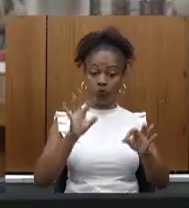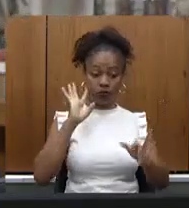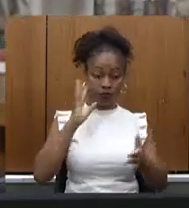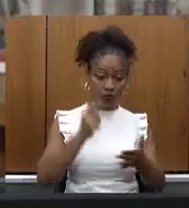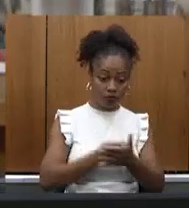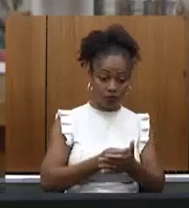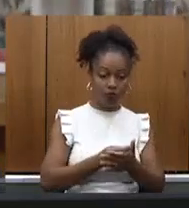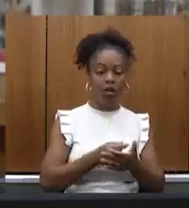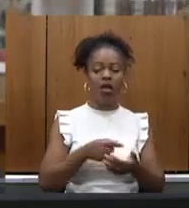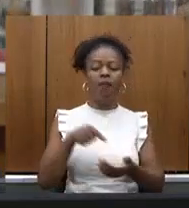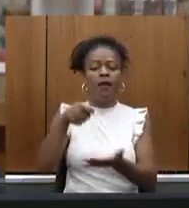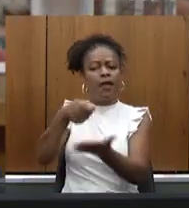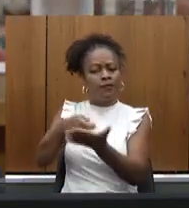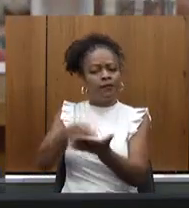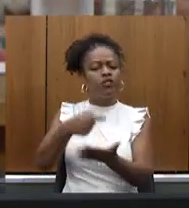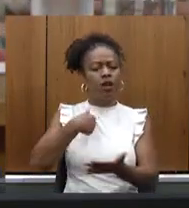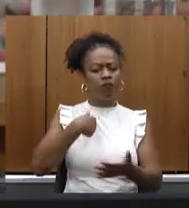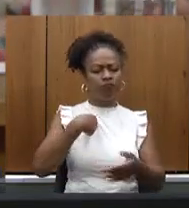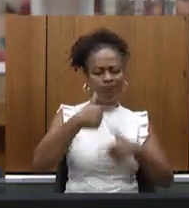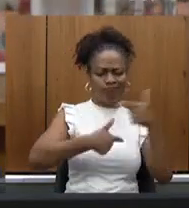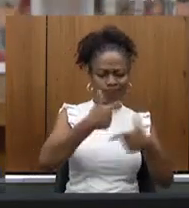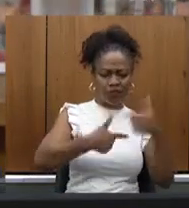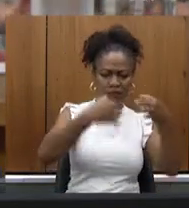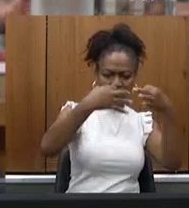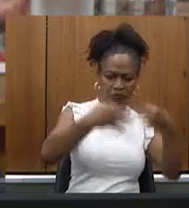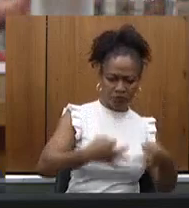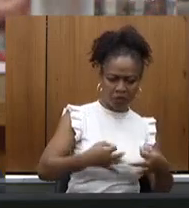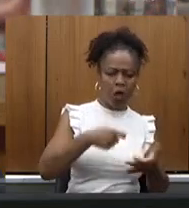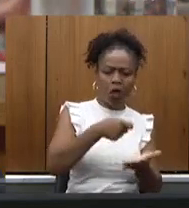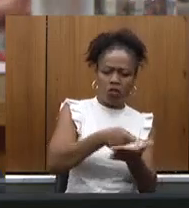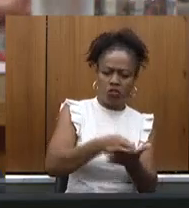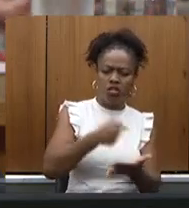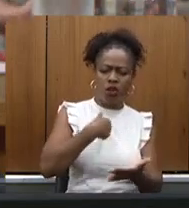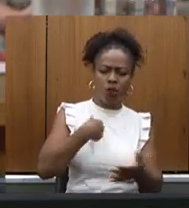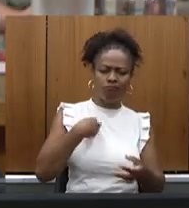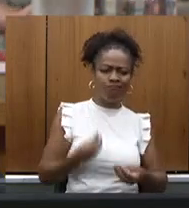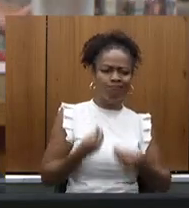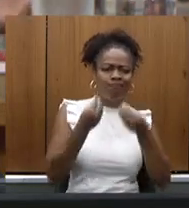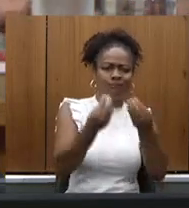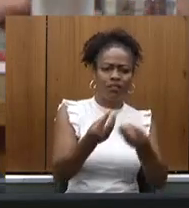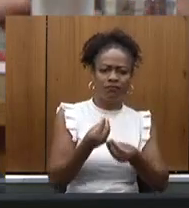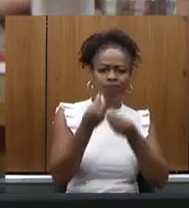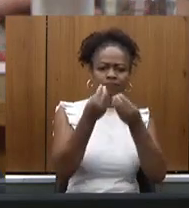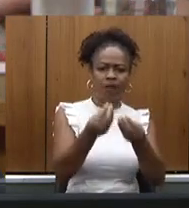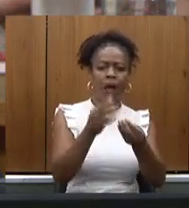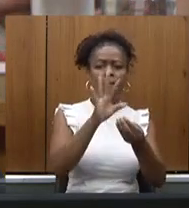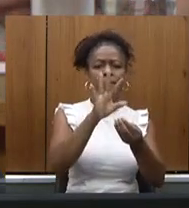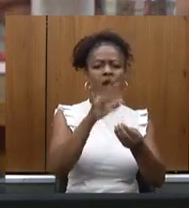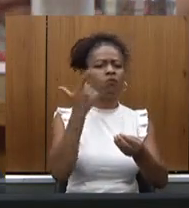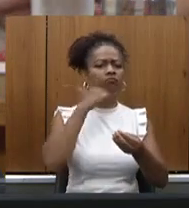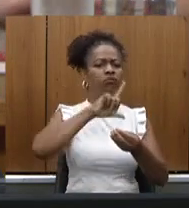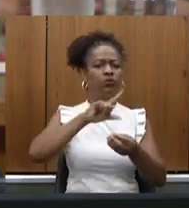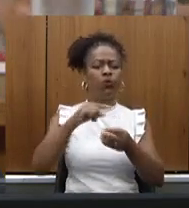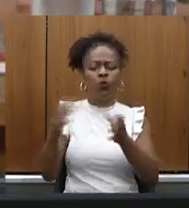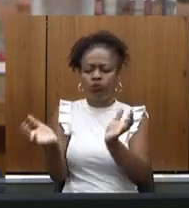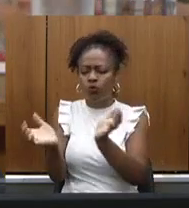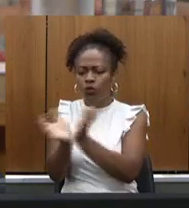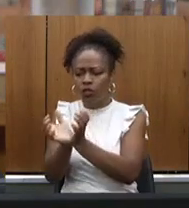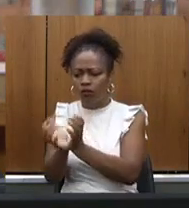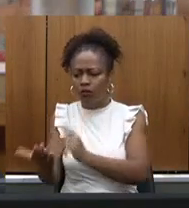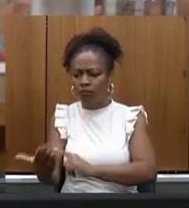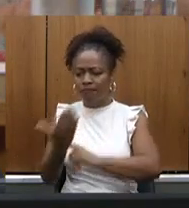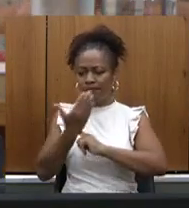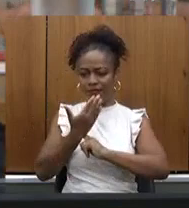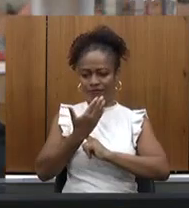exige a entregar resultados que só é possível com uma equipe tão capacitada como a que eu tenho na